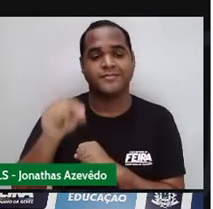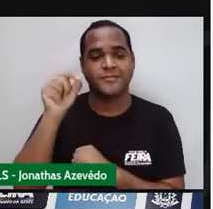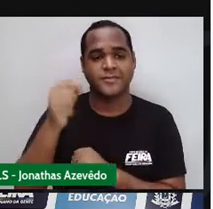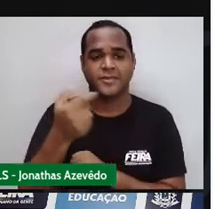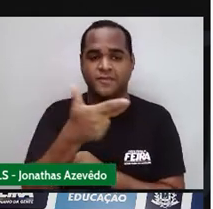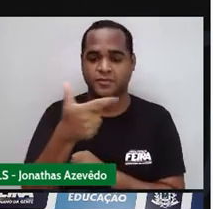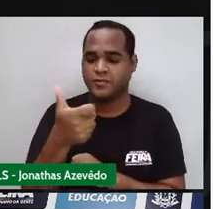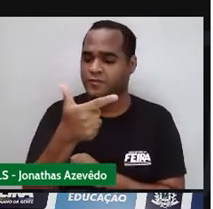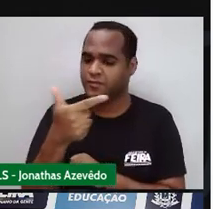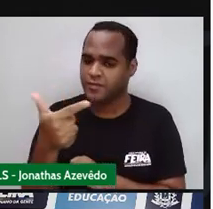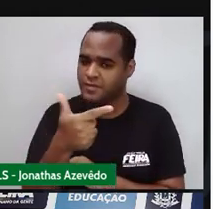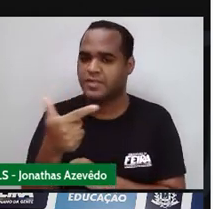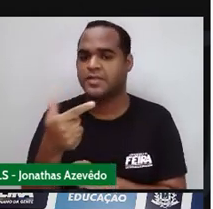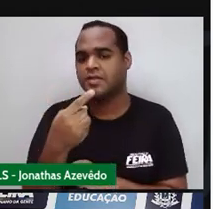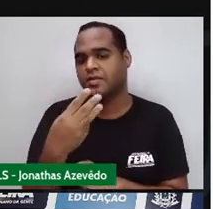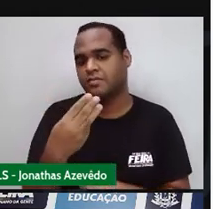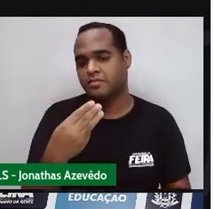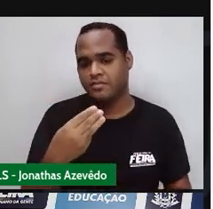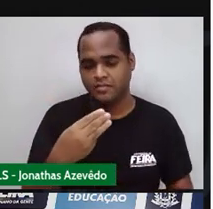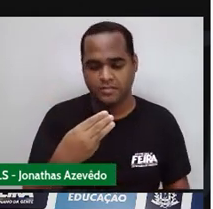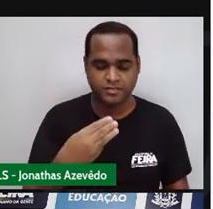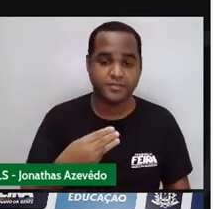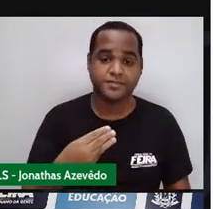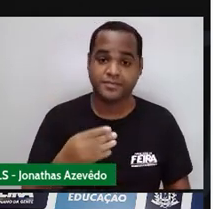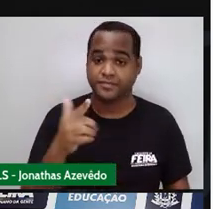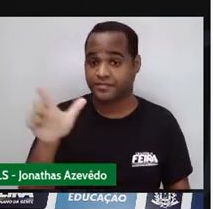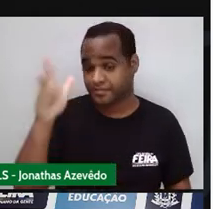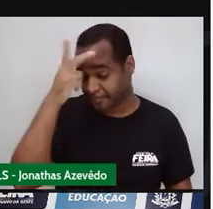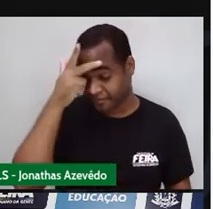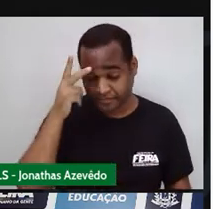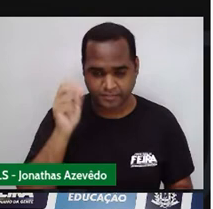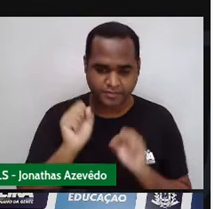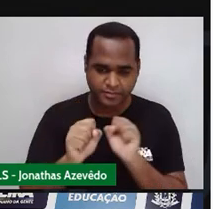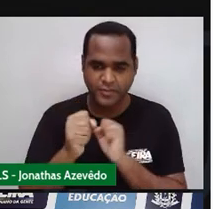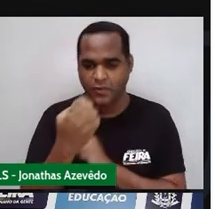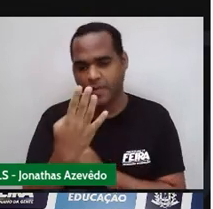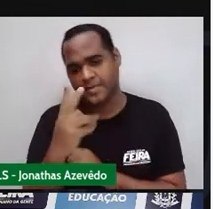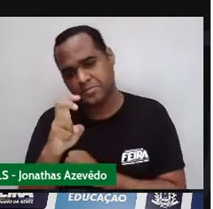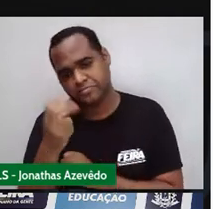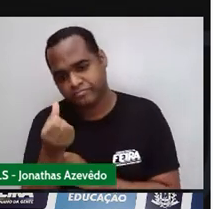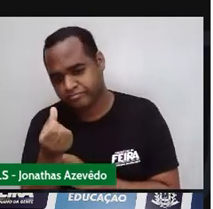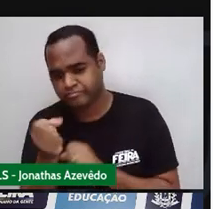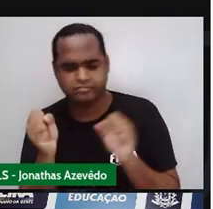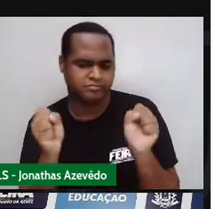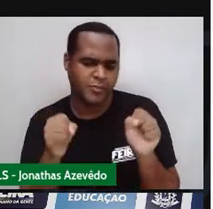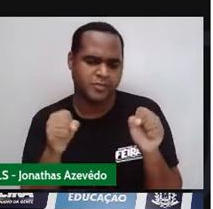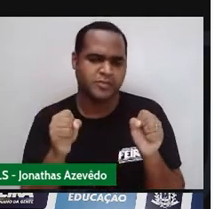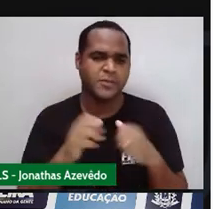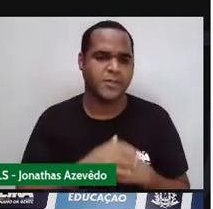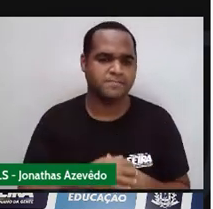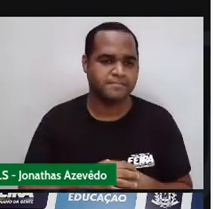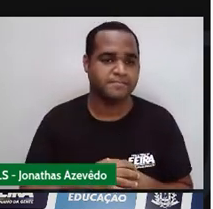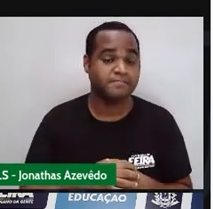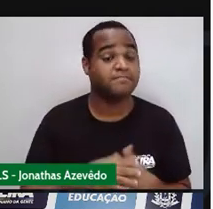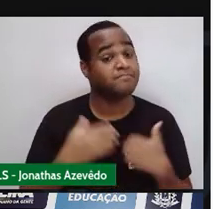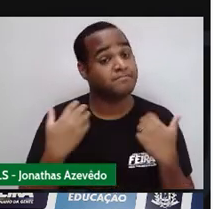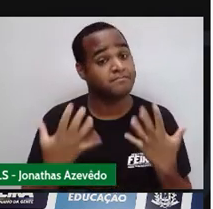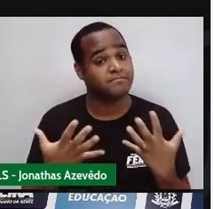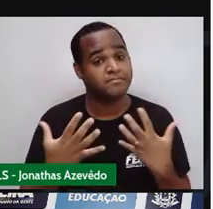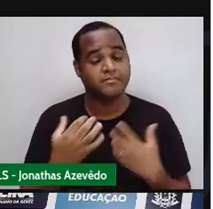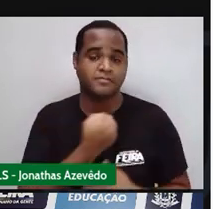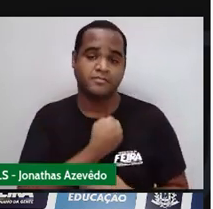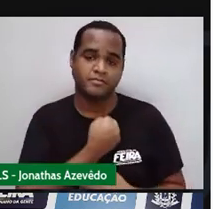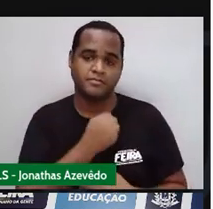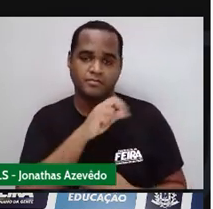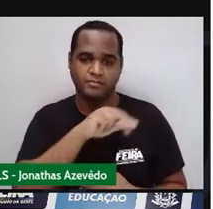21 22 E o 23 Outra pessoa pode ter escolhido O 4 O 5 E o 6 Então Esses números